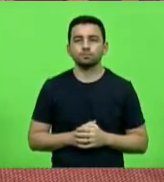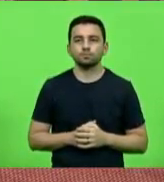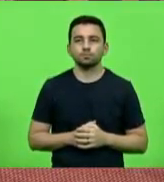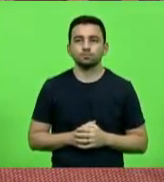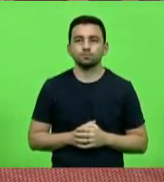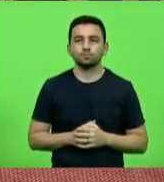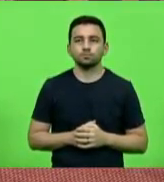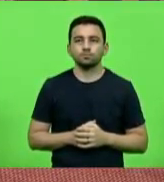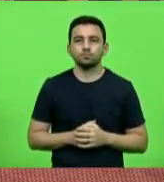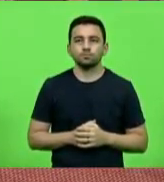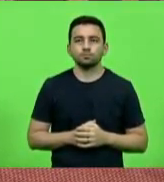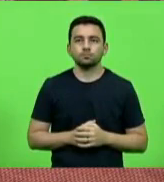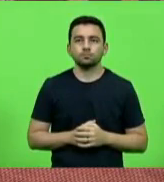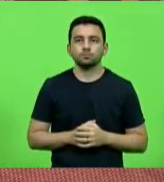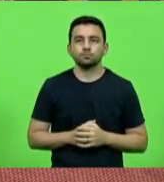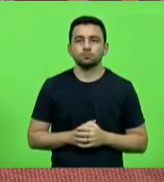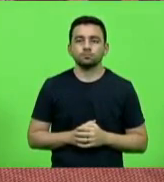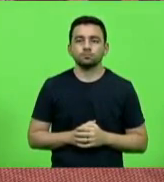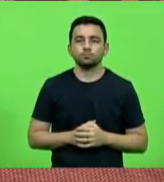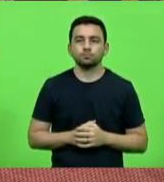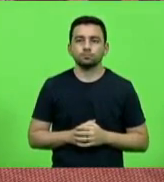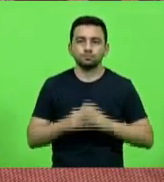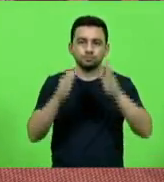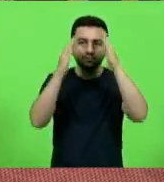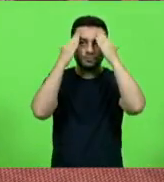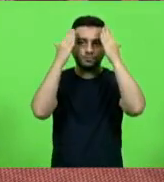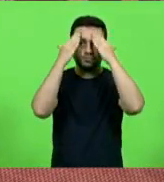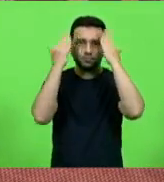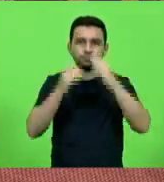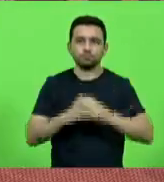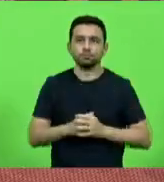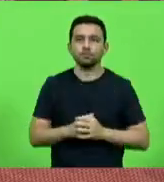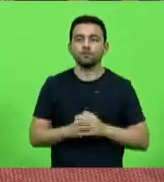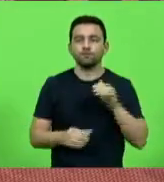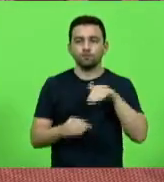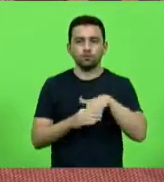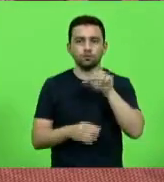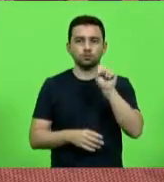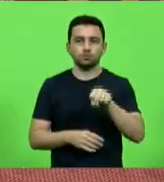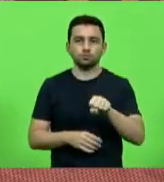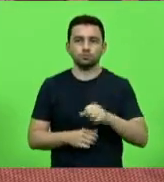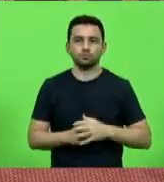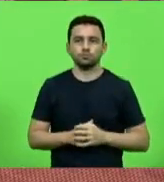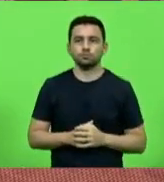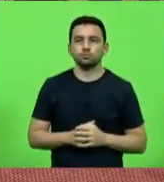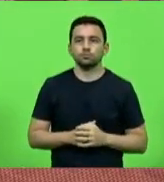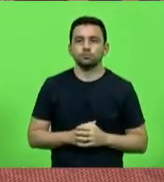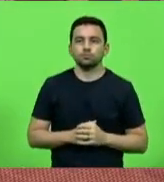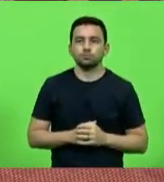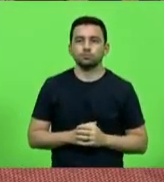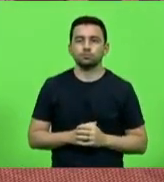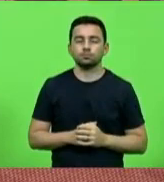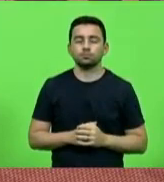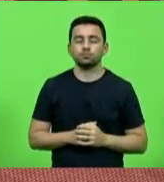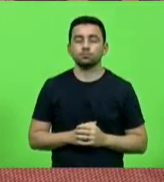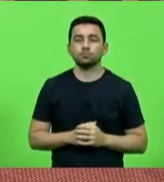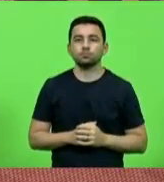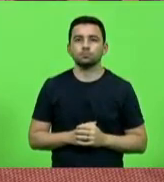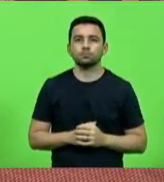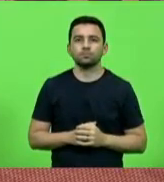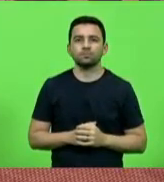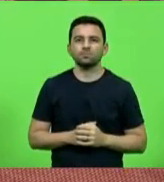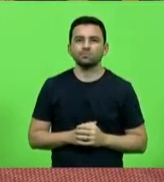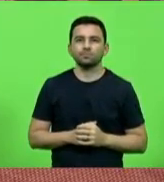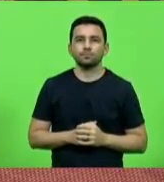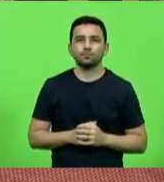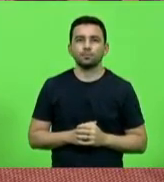Como vota o deputado José Milton Schaefer. Voto sim, senhor secretário. Deputado José Milton Schaefer vota sim,